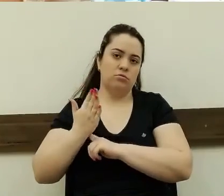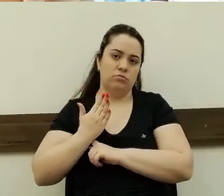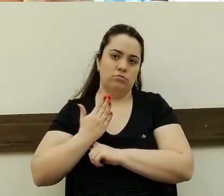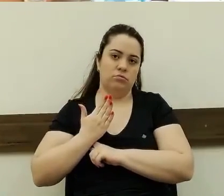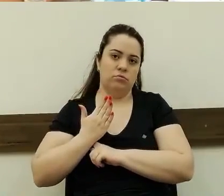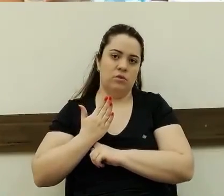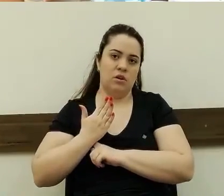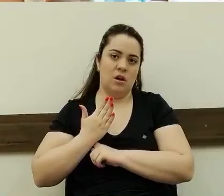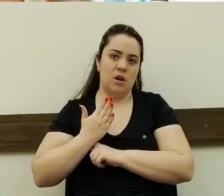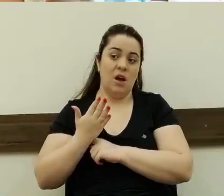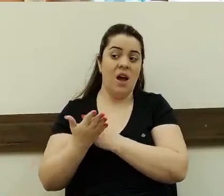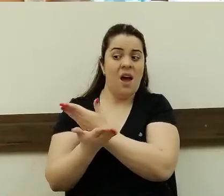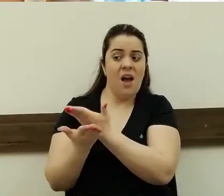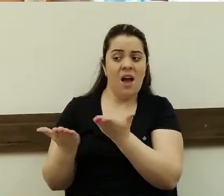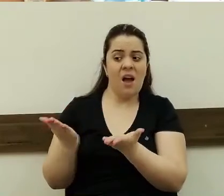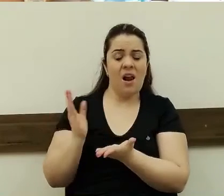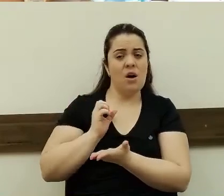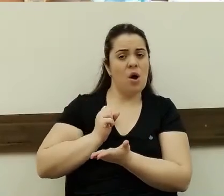elas gostam de nós.